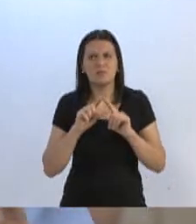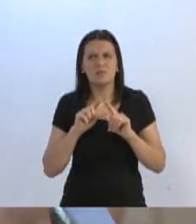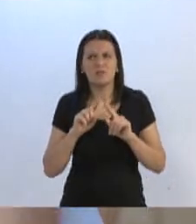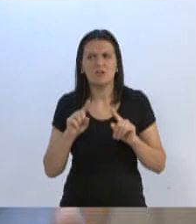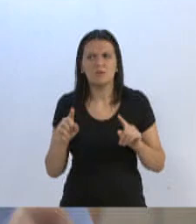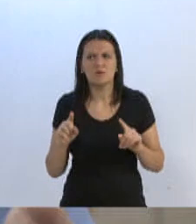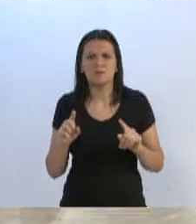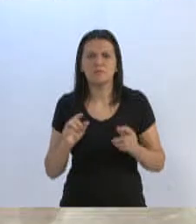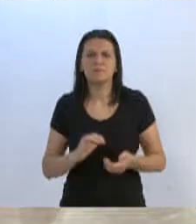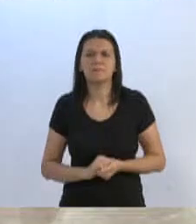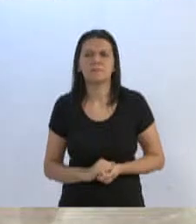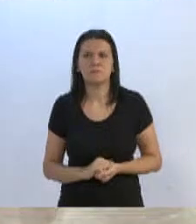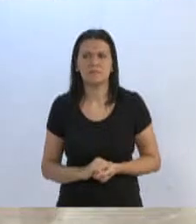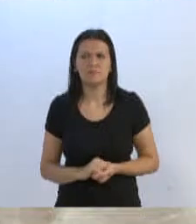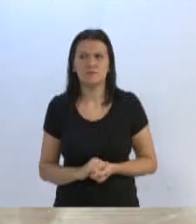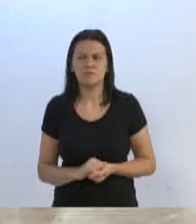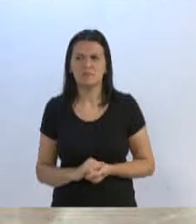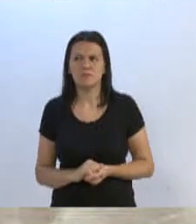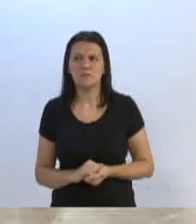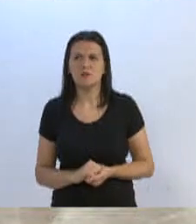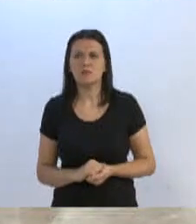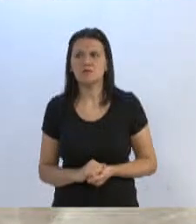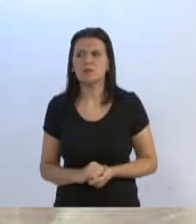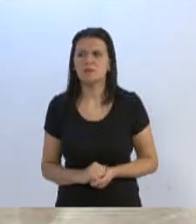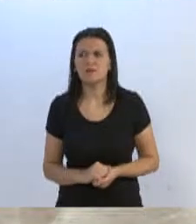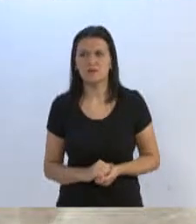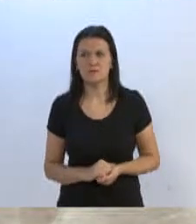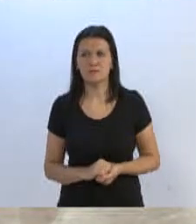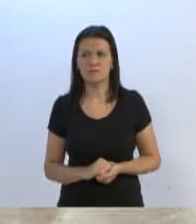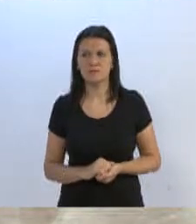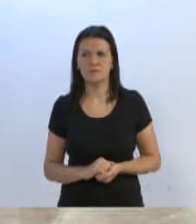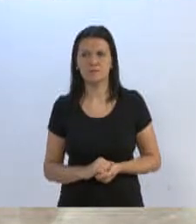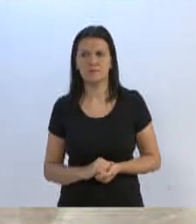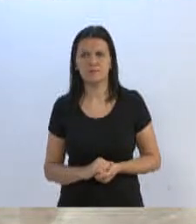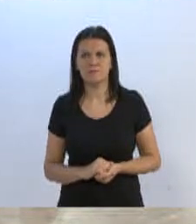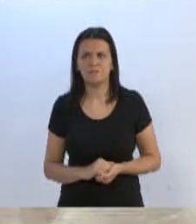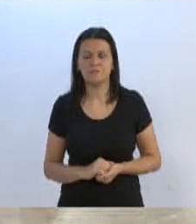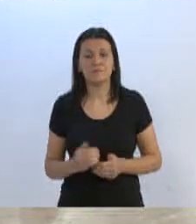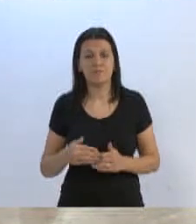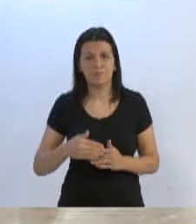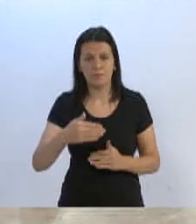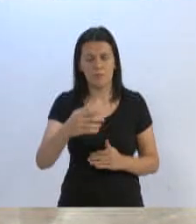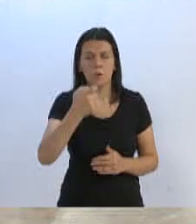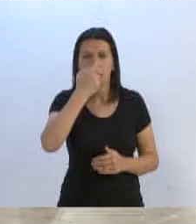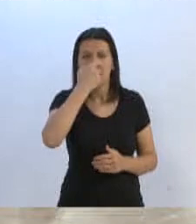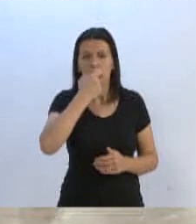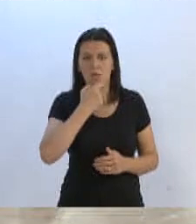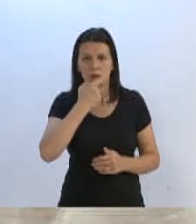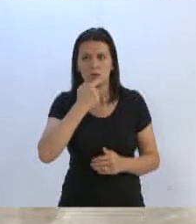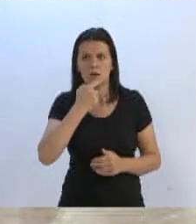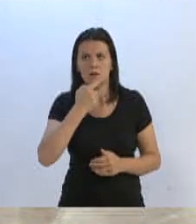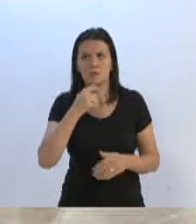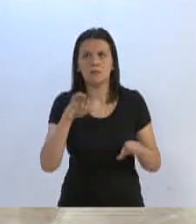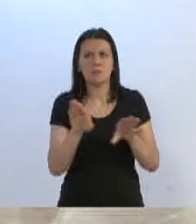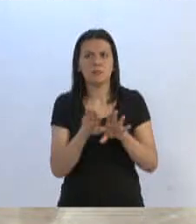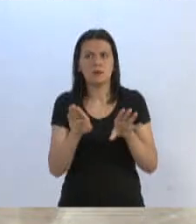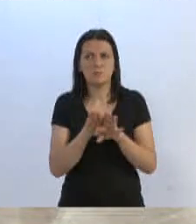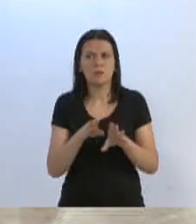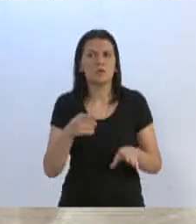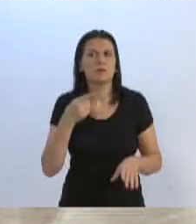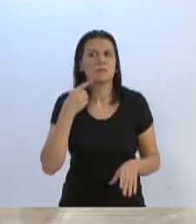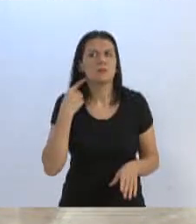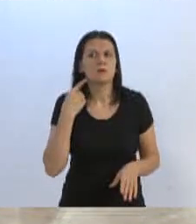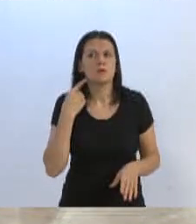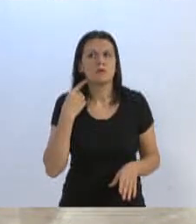mesmo. Eficiência e economia. Ouço a parte, vereador Becker, vereador-presidente Lanzanin, e